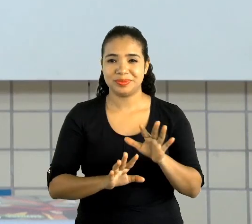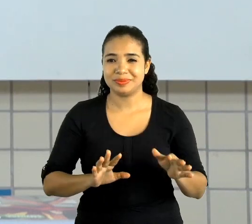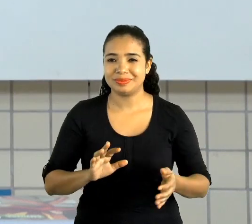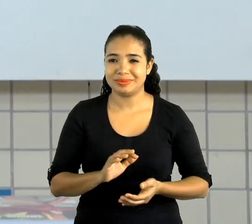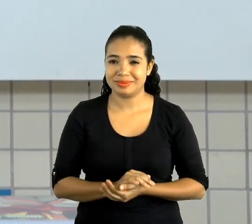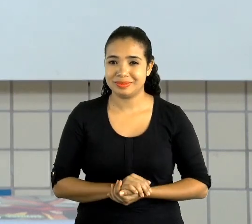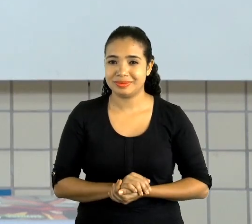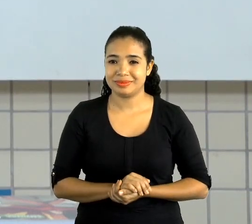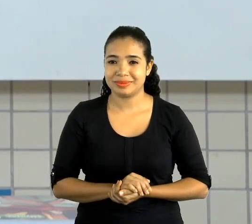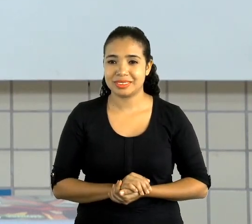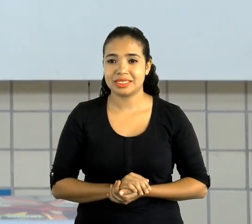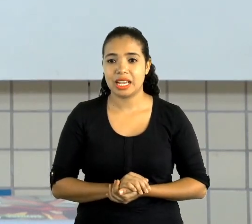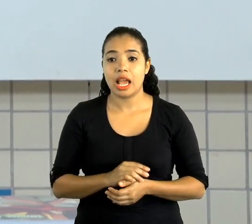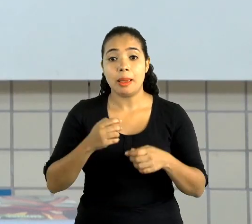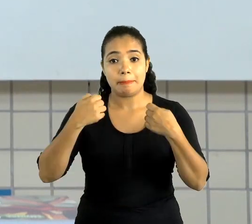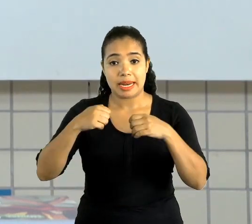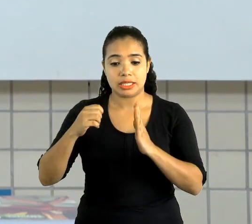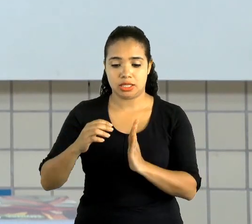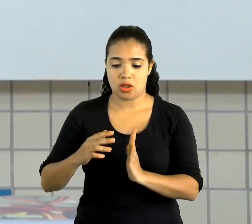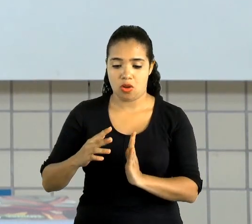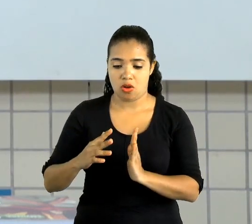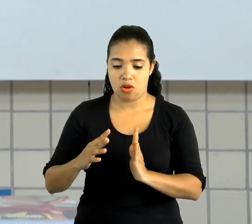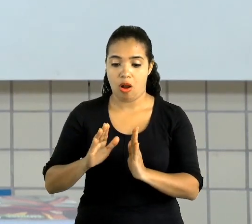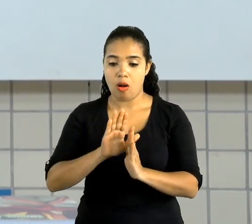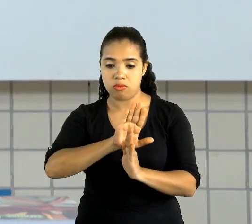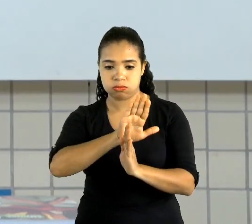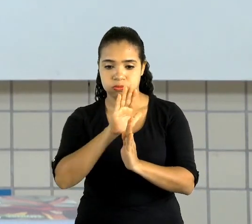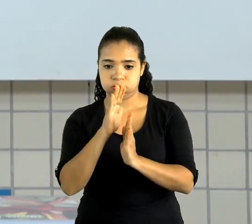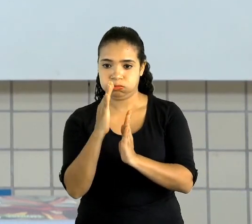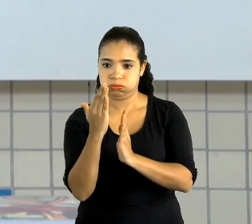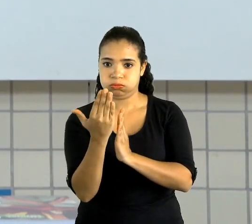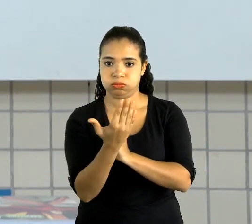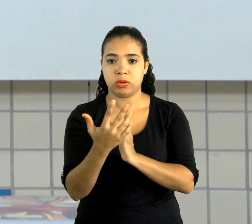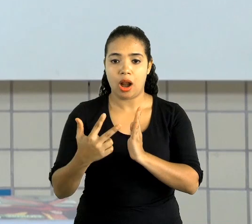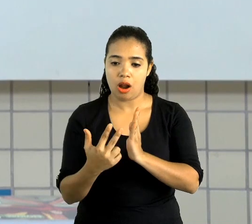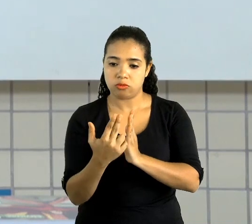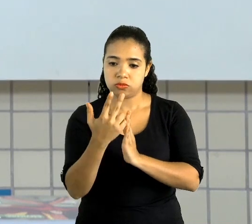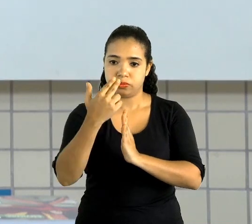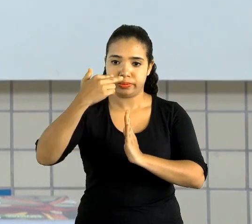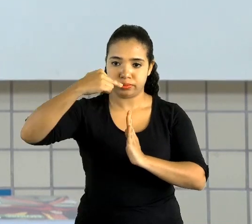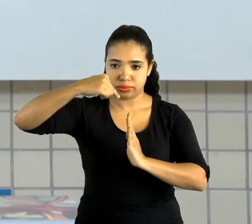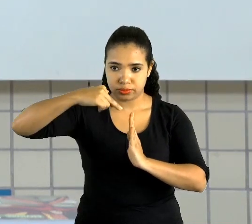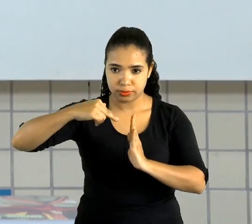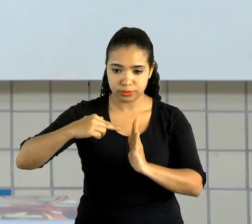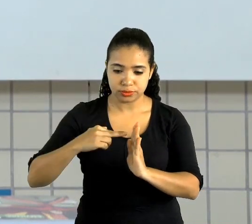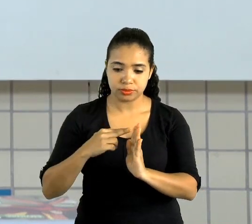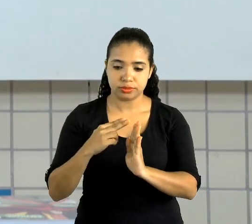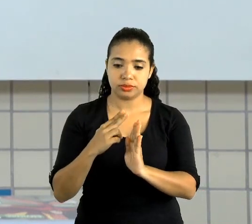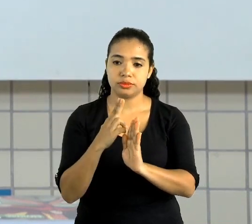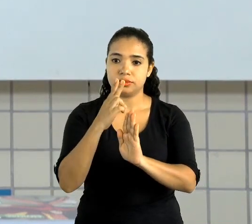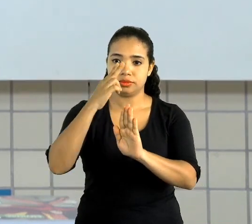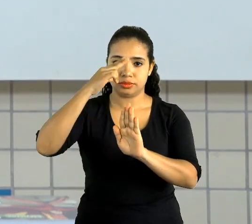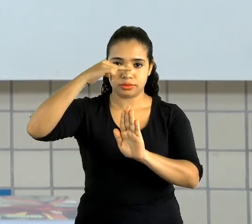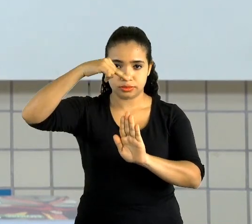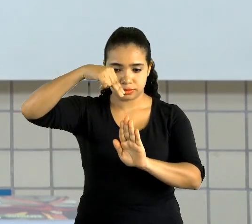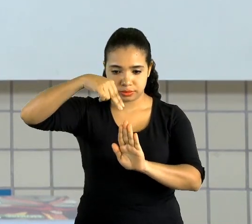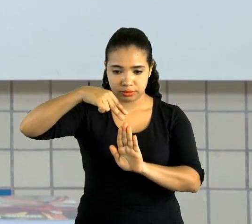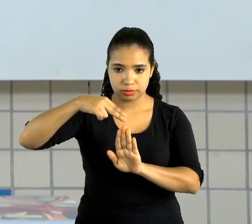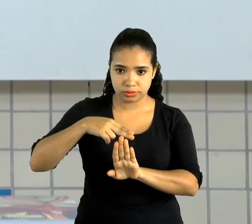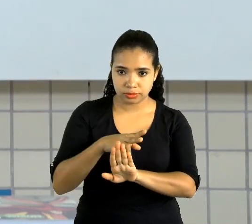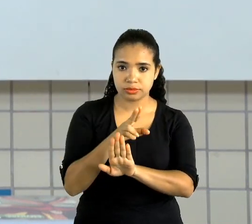Aí, a gente tem que tirar esses excessos do papel, né? Que está parecendo uma caixa de novo. E aí,